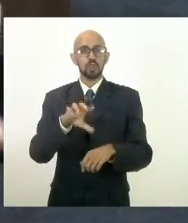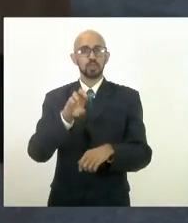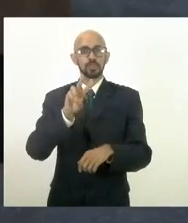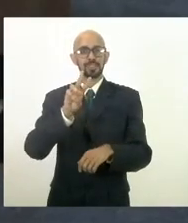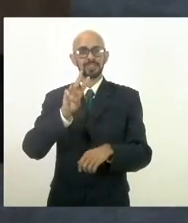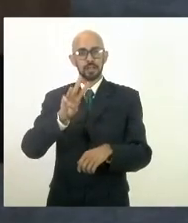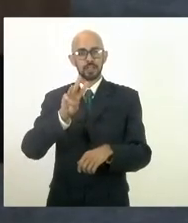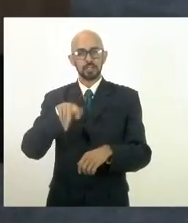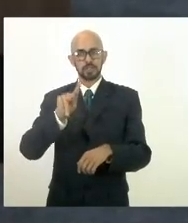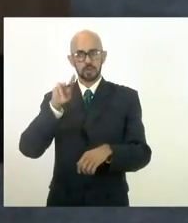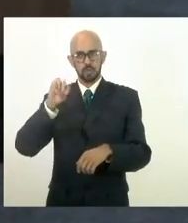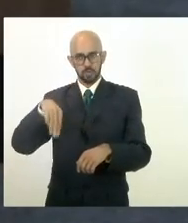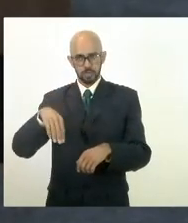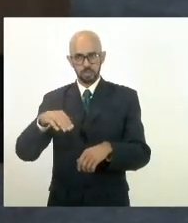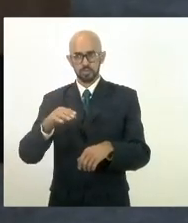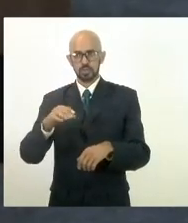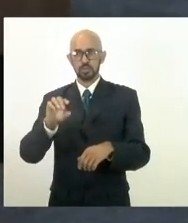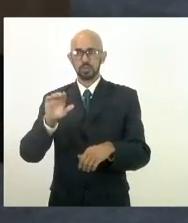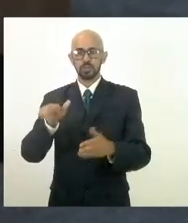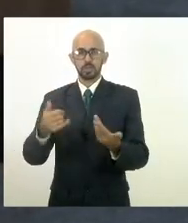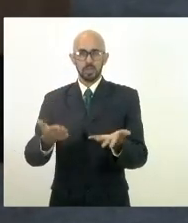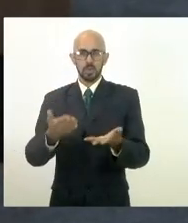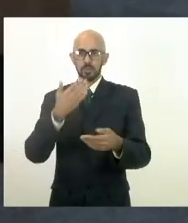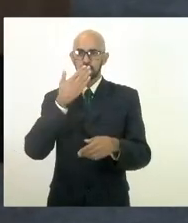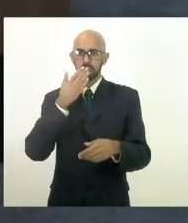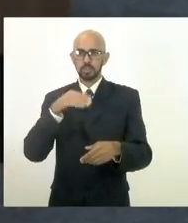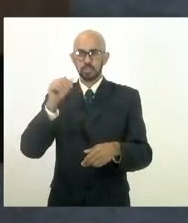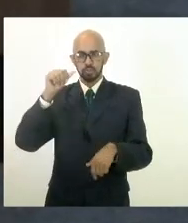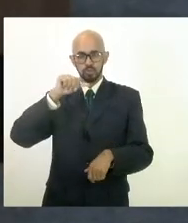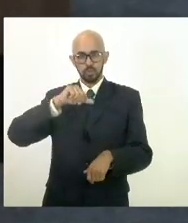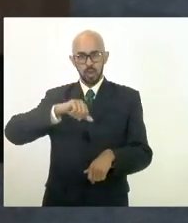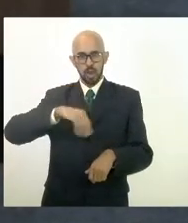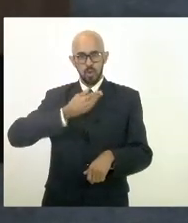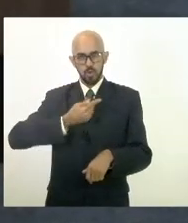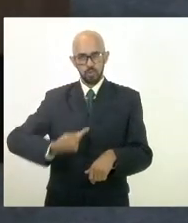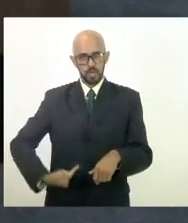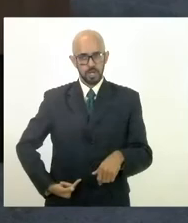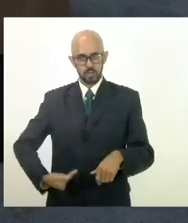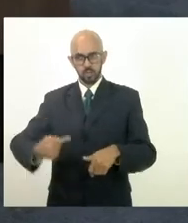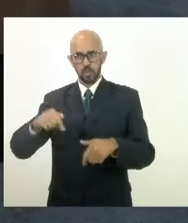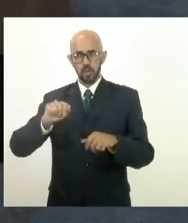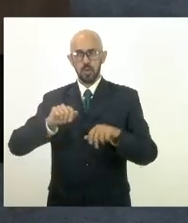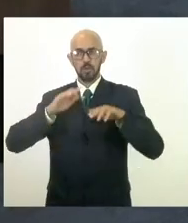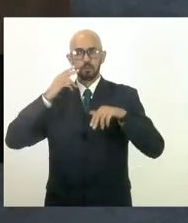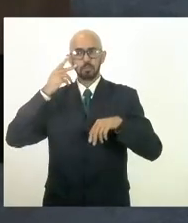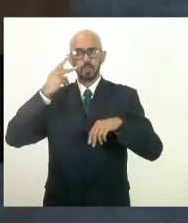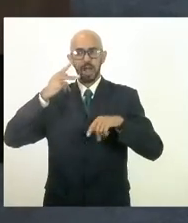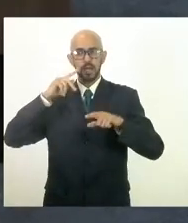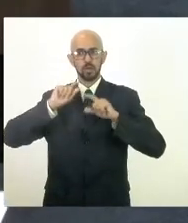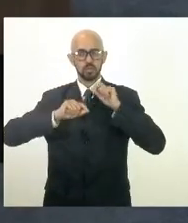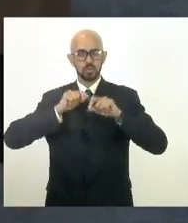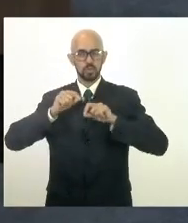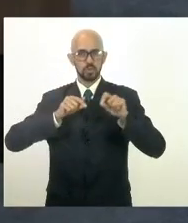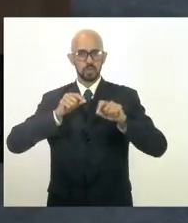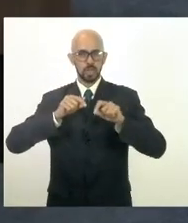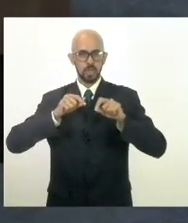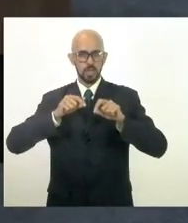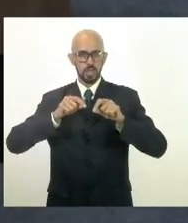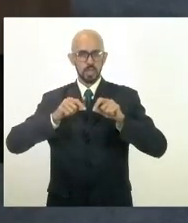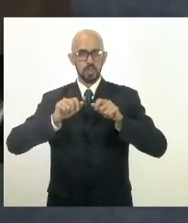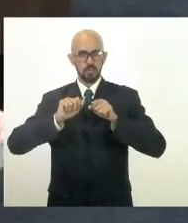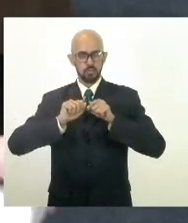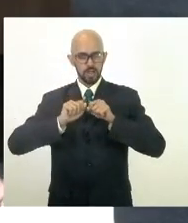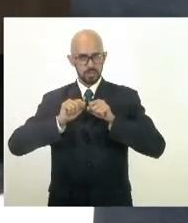Então fica aqui um pedido, um registro ao governador para que, né, possa cumprir a promessa de campanha